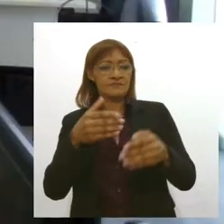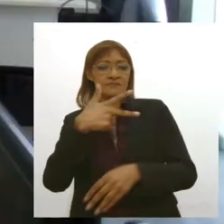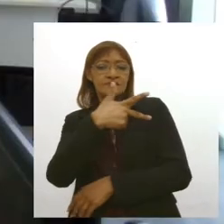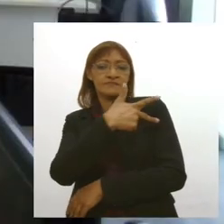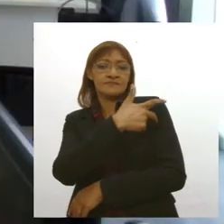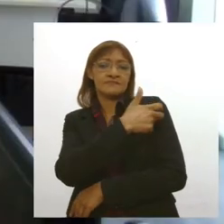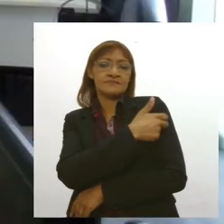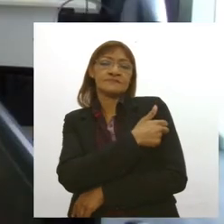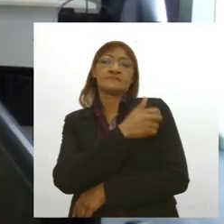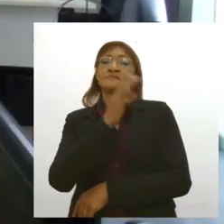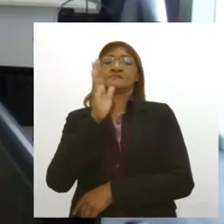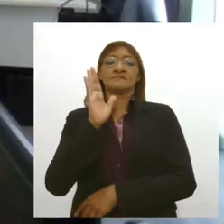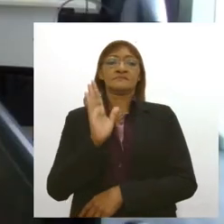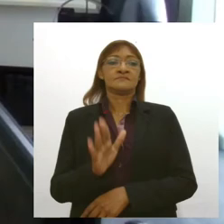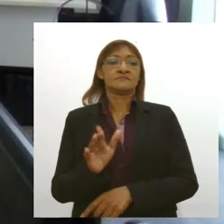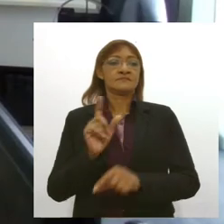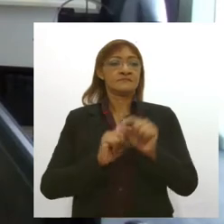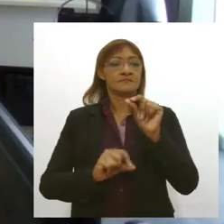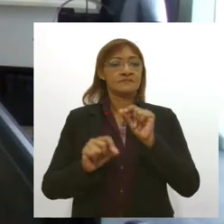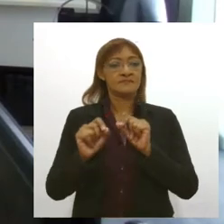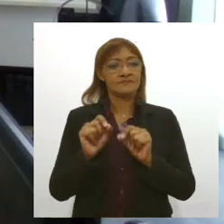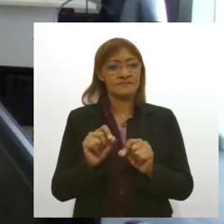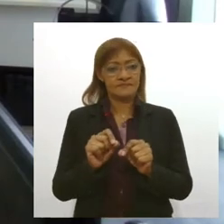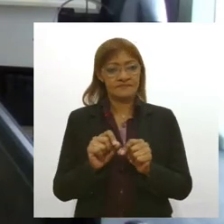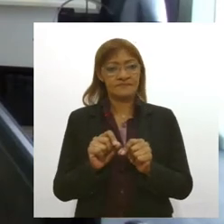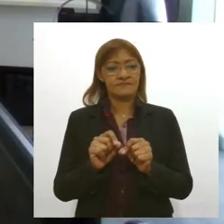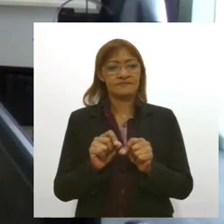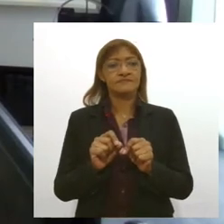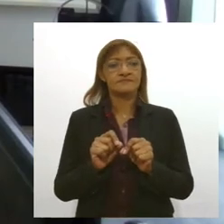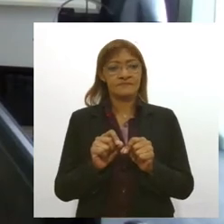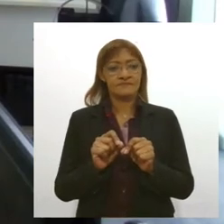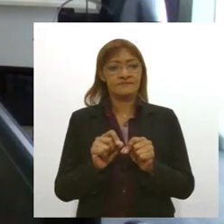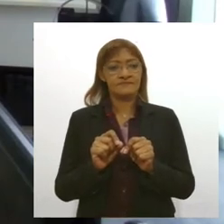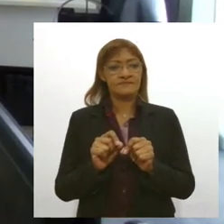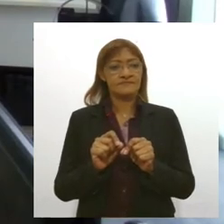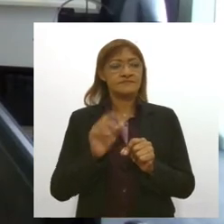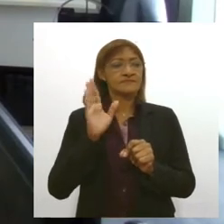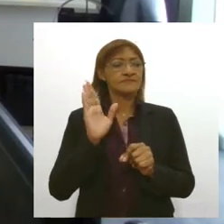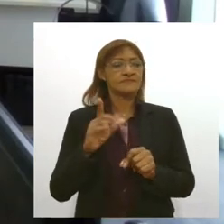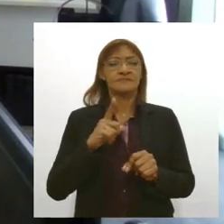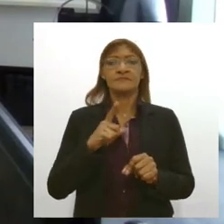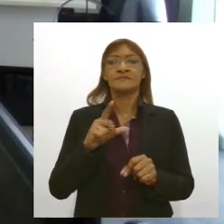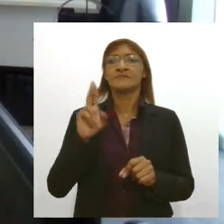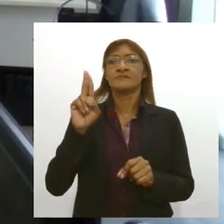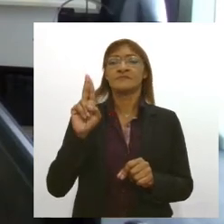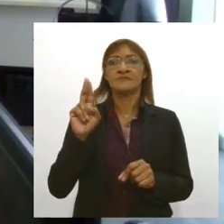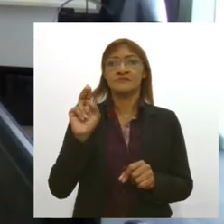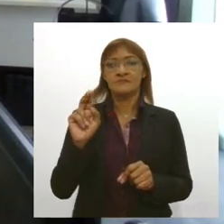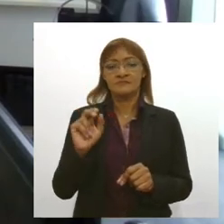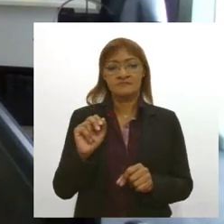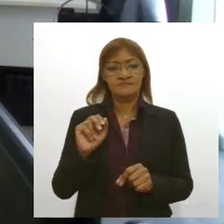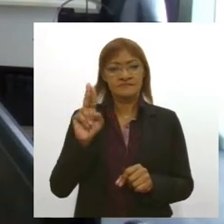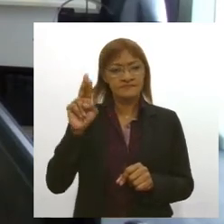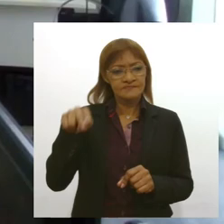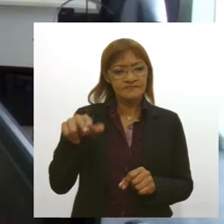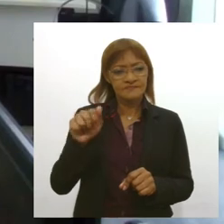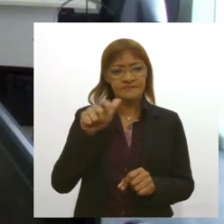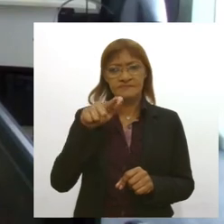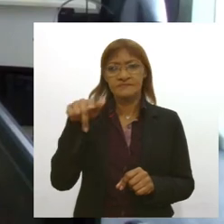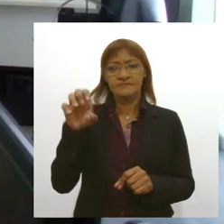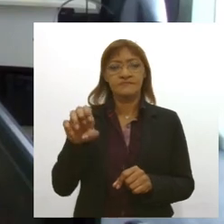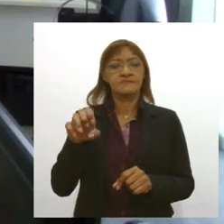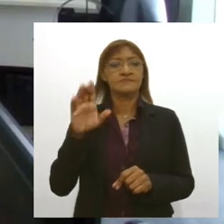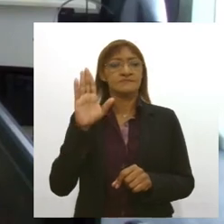essa comissão ela é oriunda da Unali que é a União das Assembleias Legislativas então a